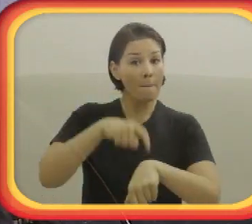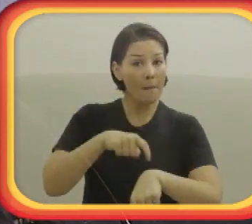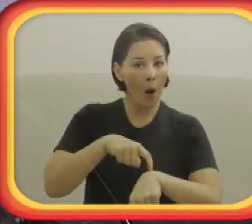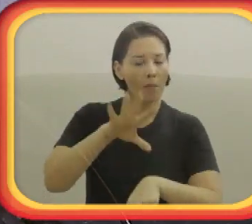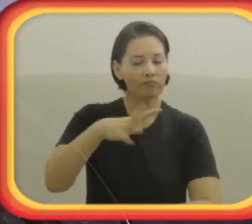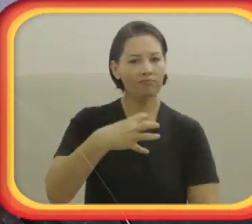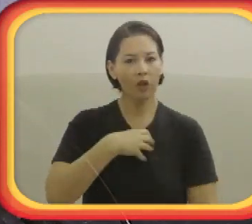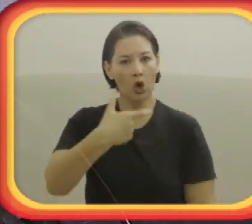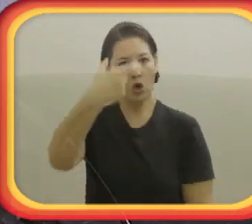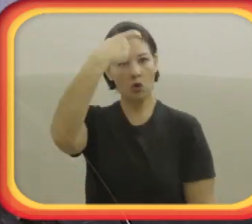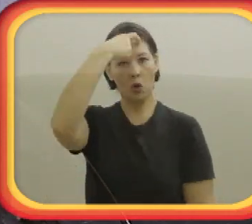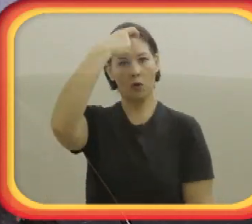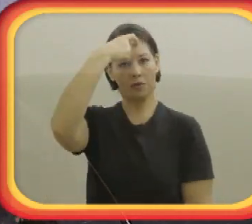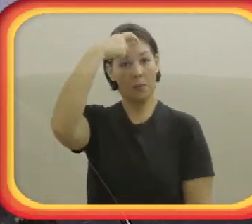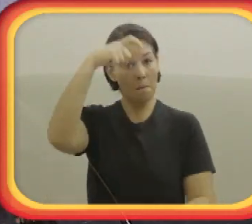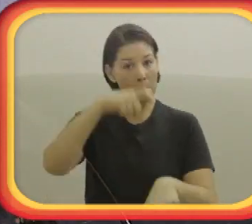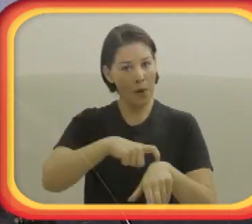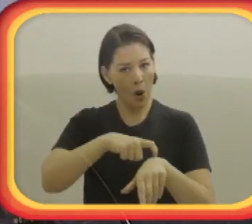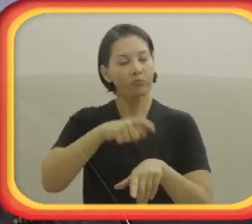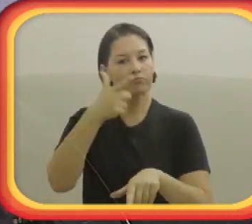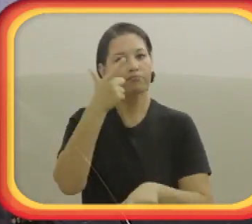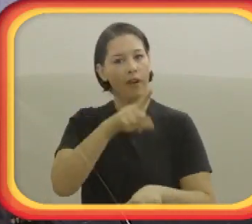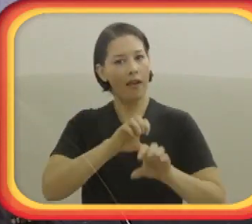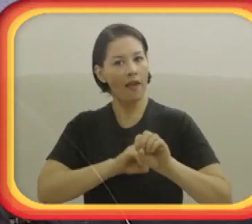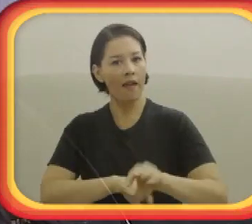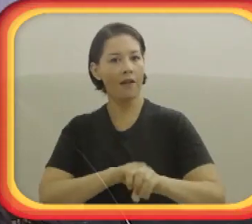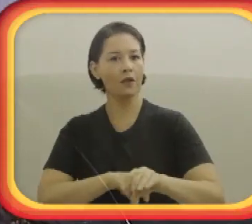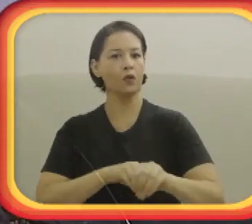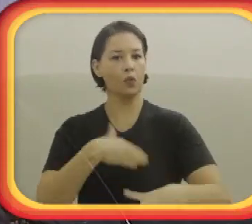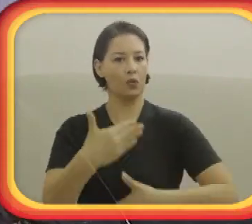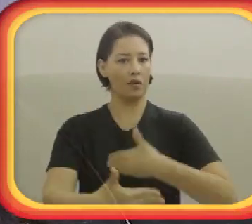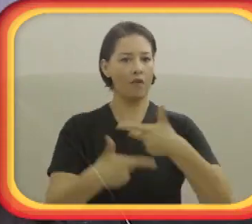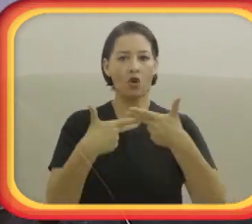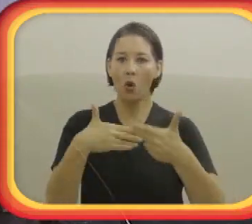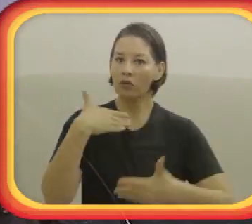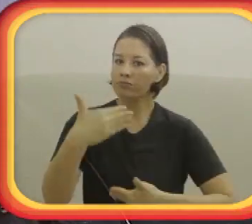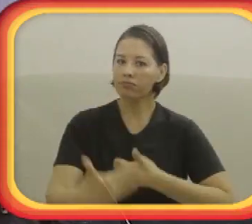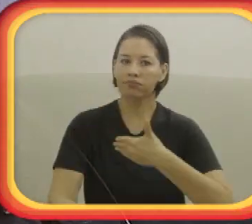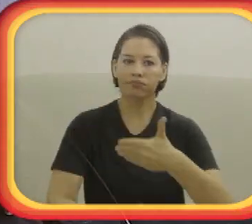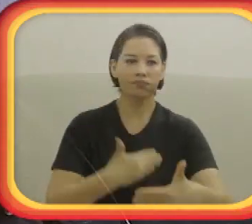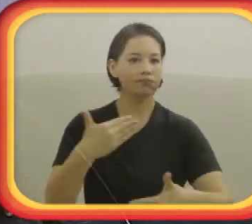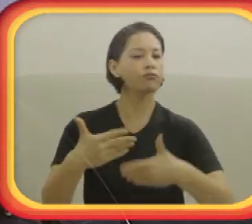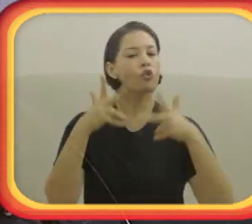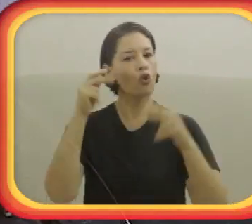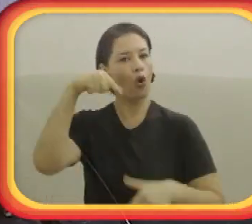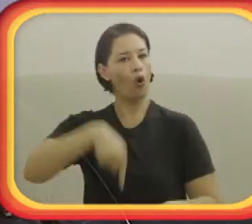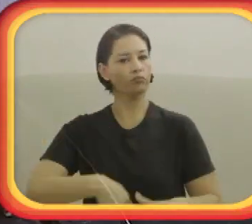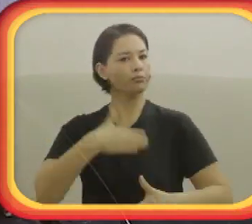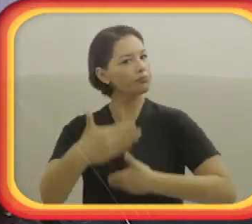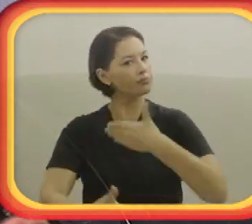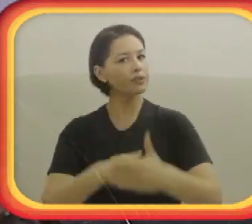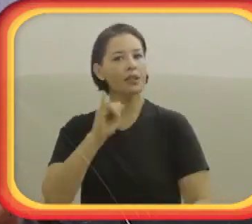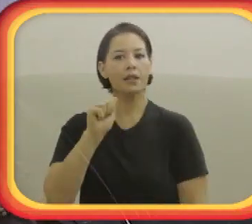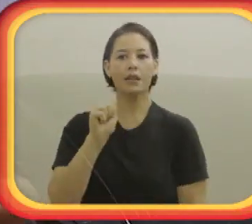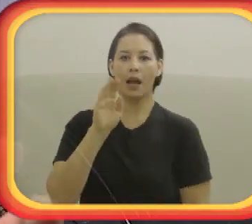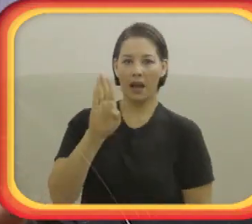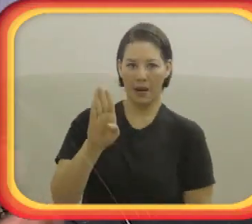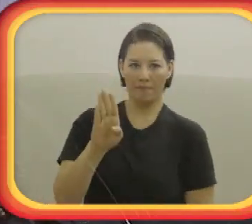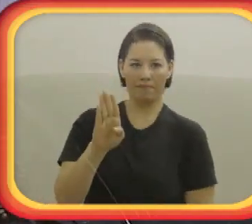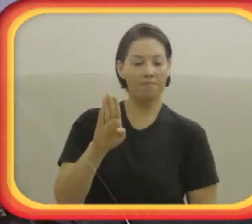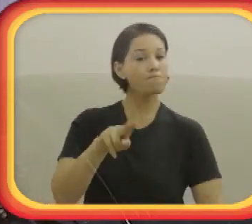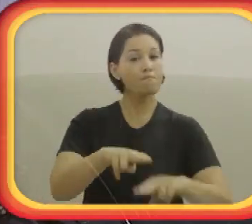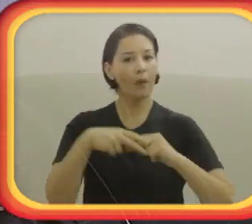atitudinal, como uma forma de você conscientizar e a sociedade nos